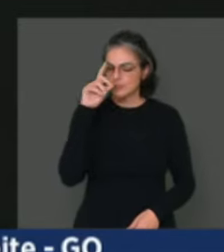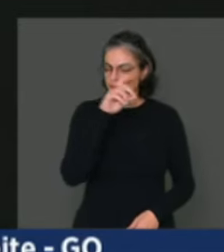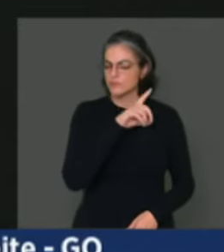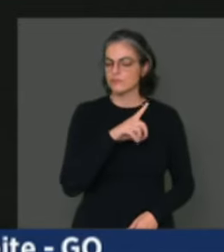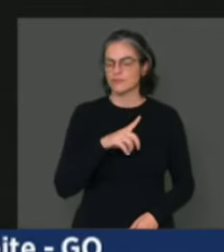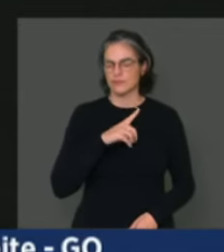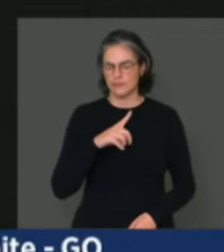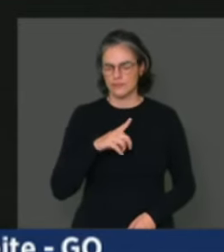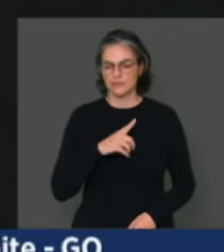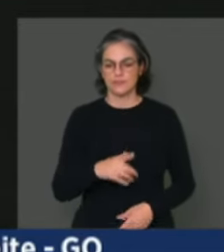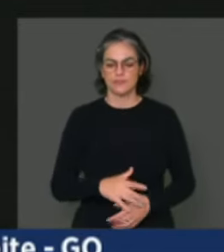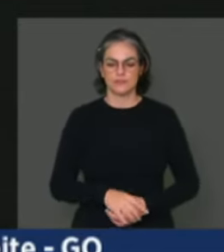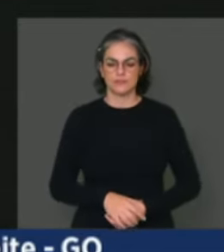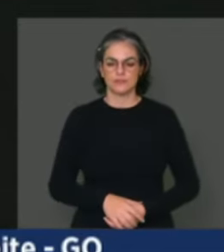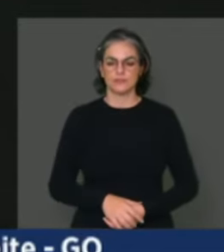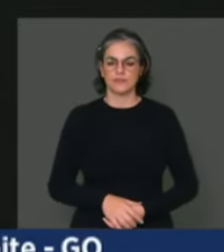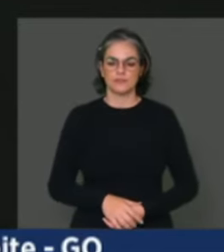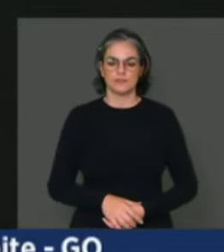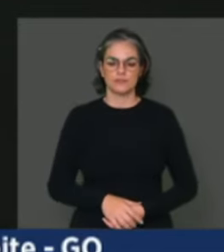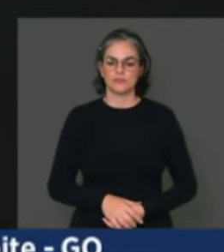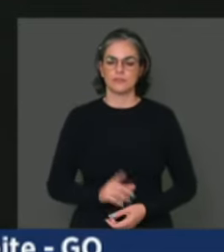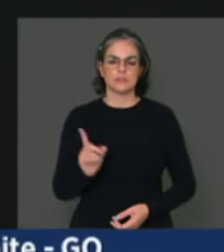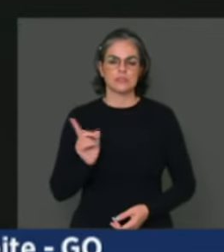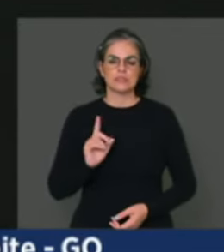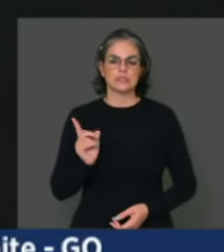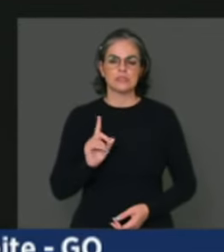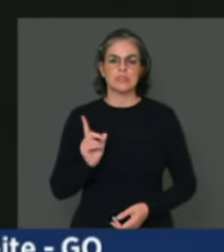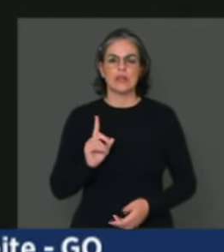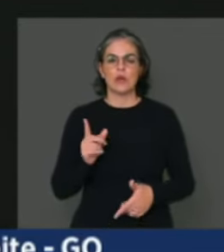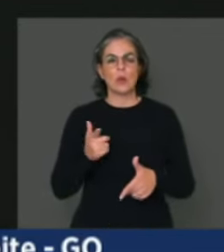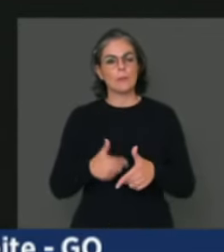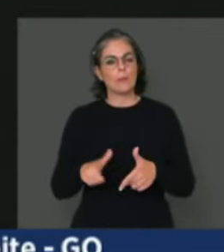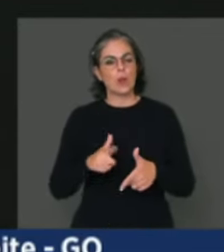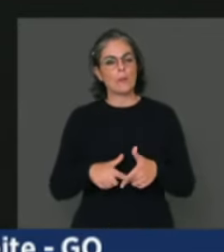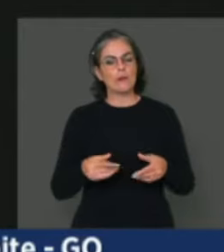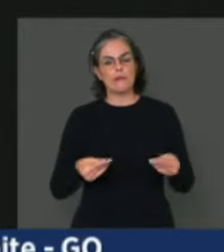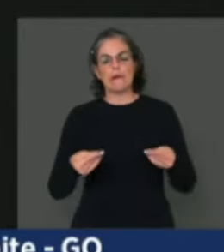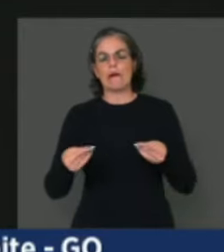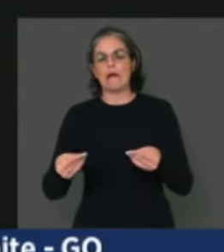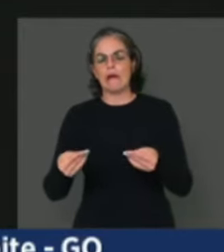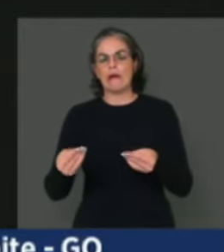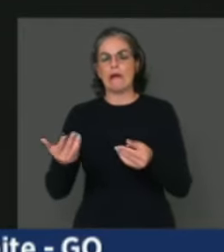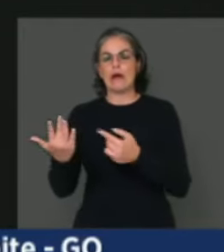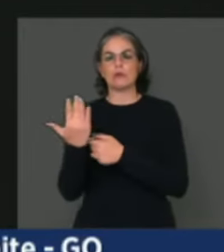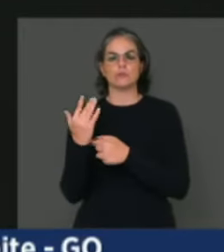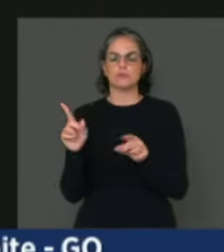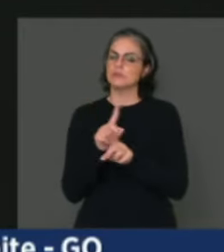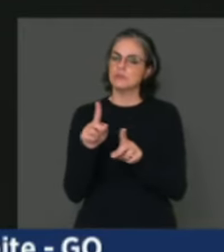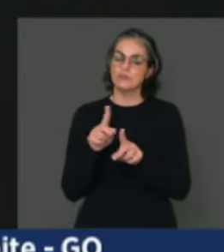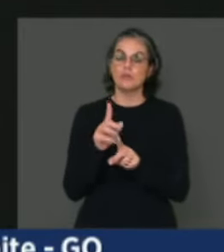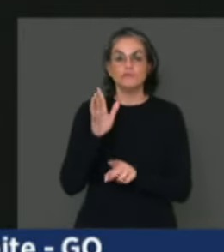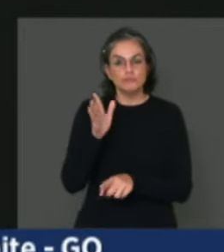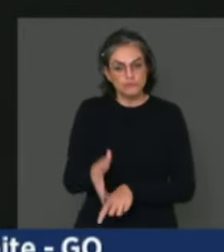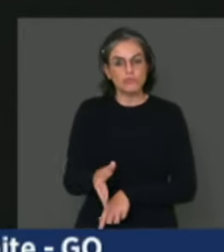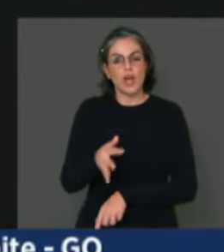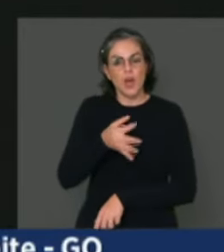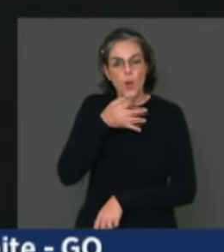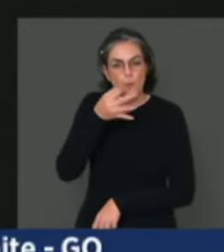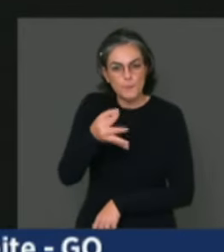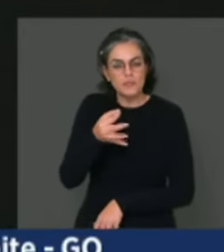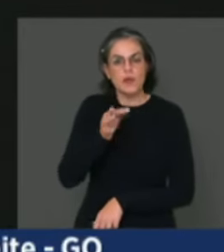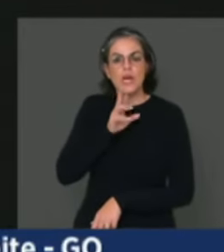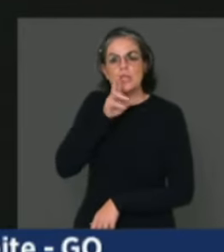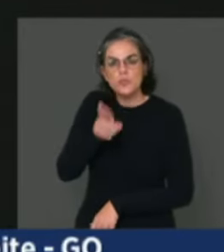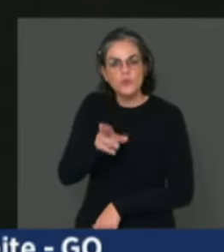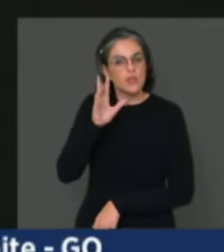não levamos o problema puro e simples. Nós estamos levando as soluções. Nós queremos contribuir.